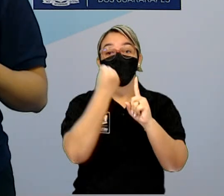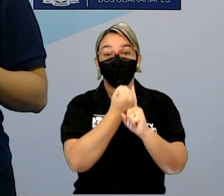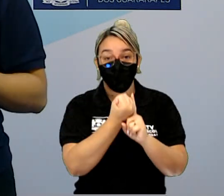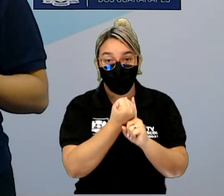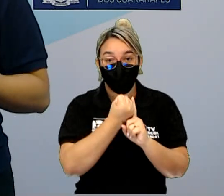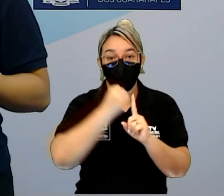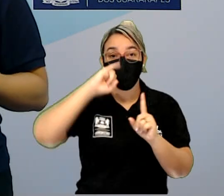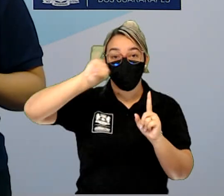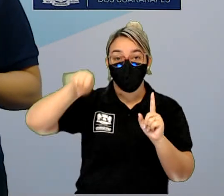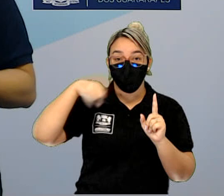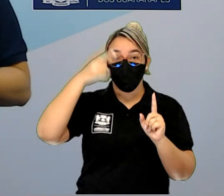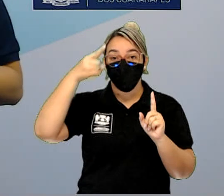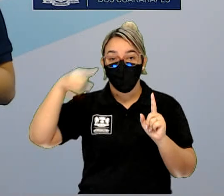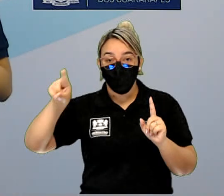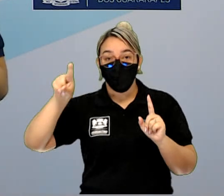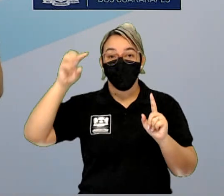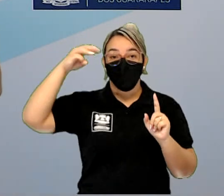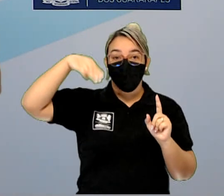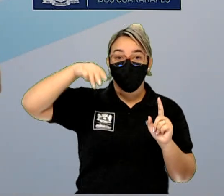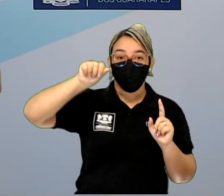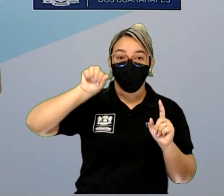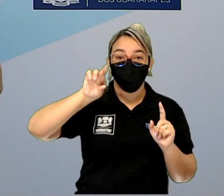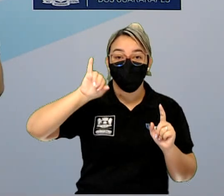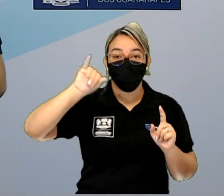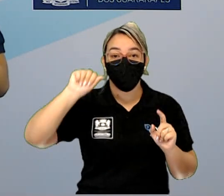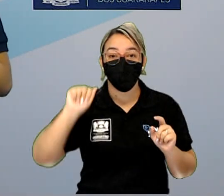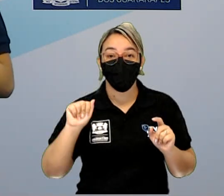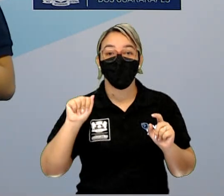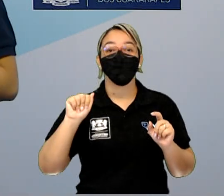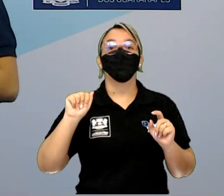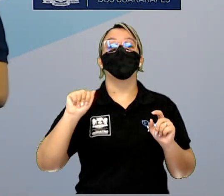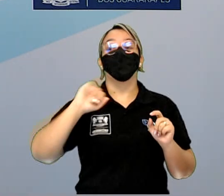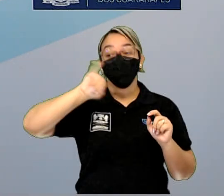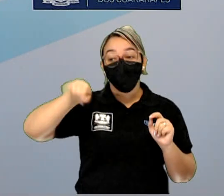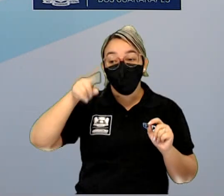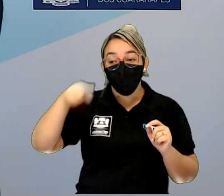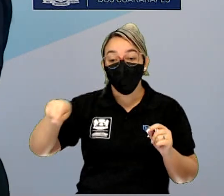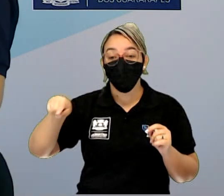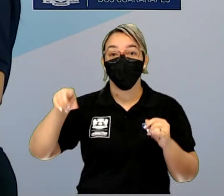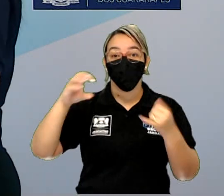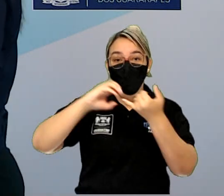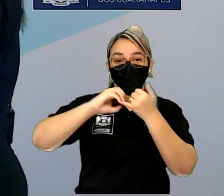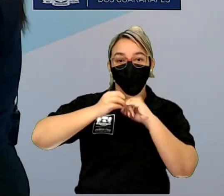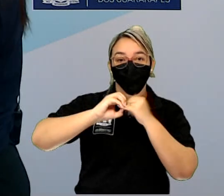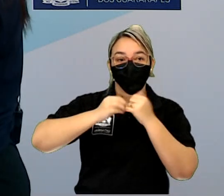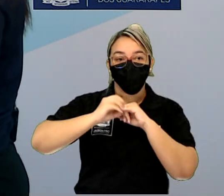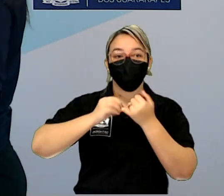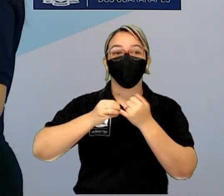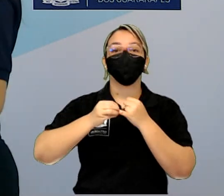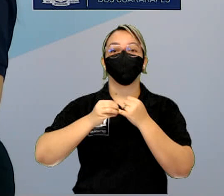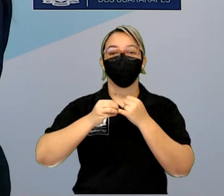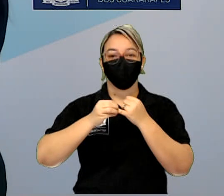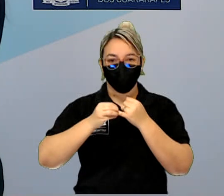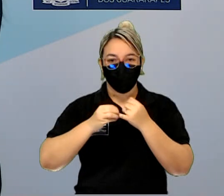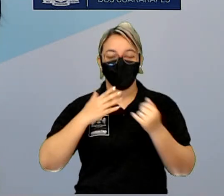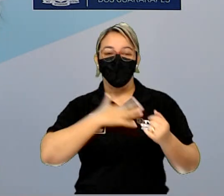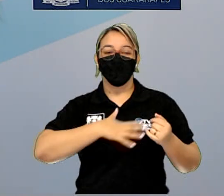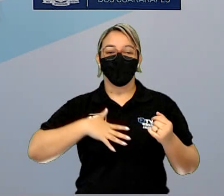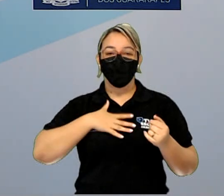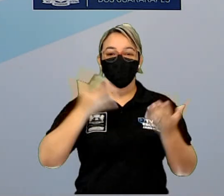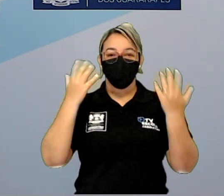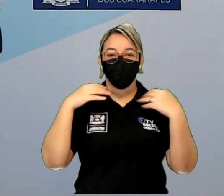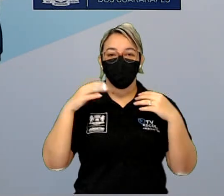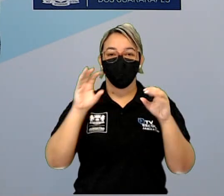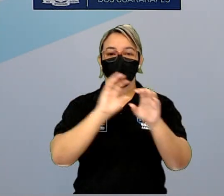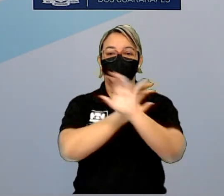e João e o pé de feijão. E para os problemas de realização pessoal, branca de neve e os sete anões e